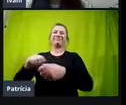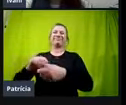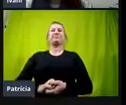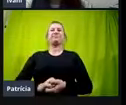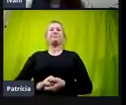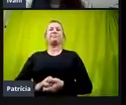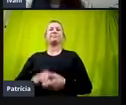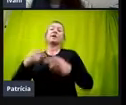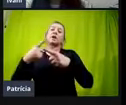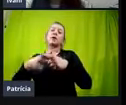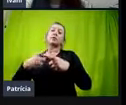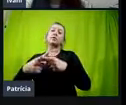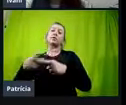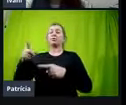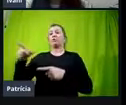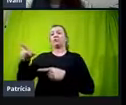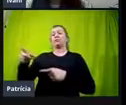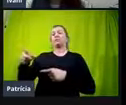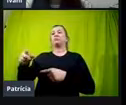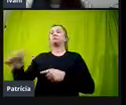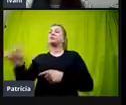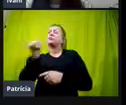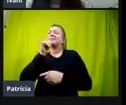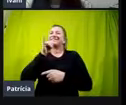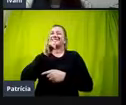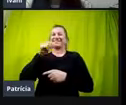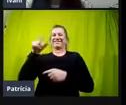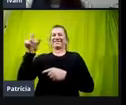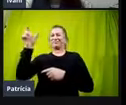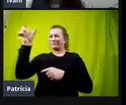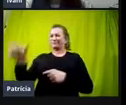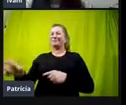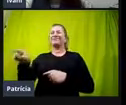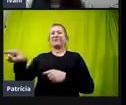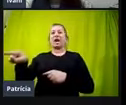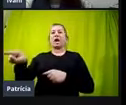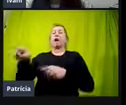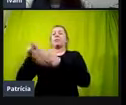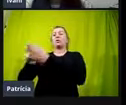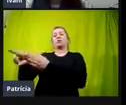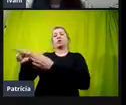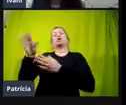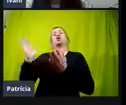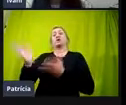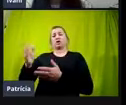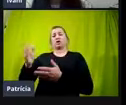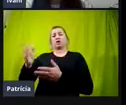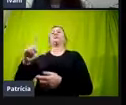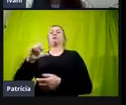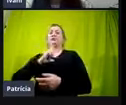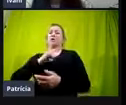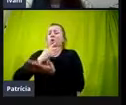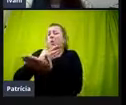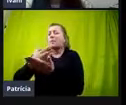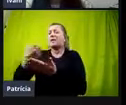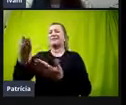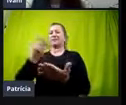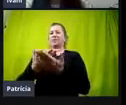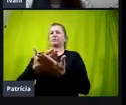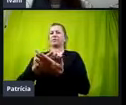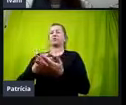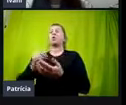porque quando você trouxe esse exemplo ali dele, que eu te perguntei, ele já tinha começado nas aulas ou ele estava